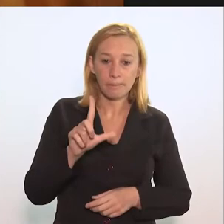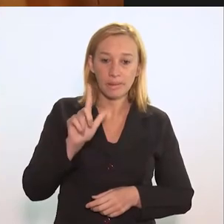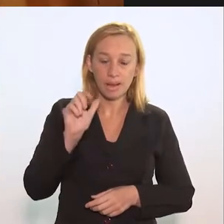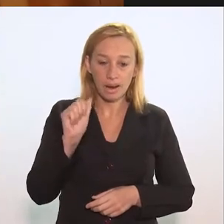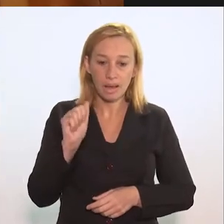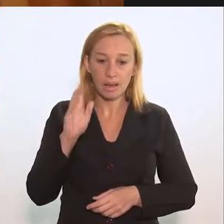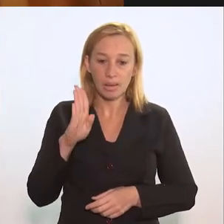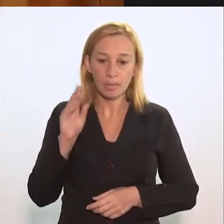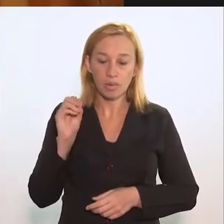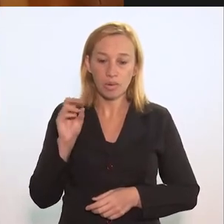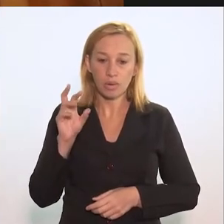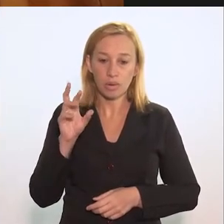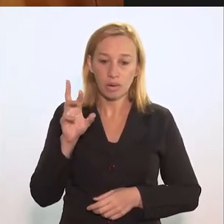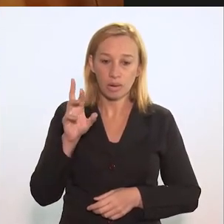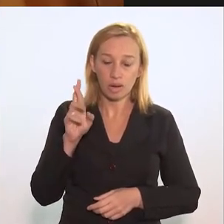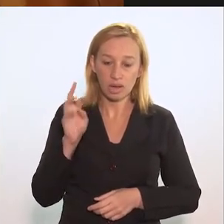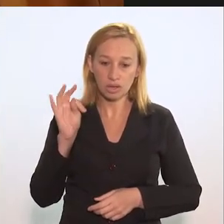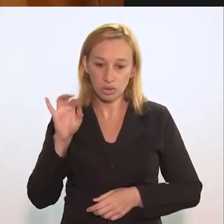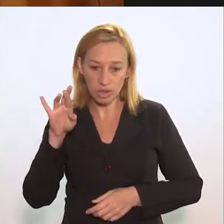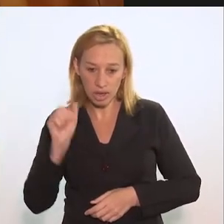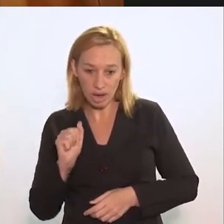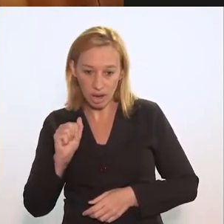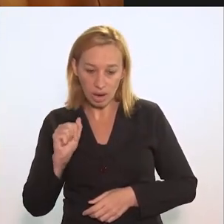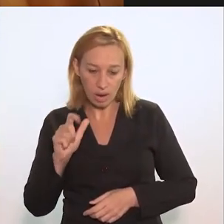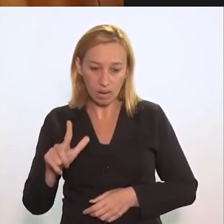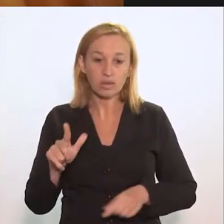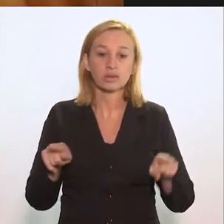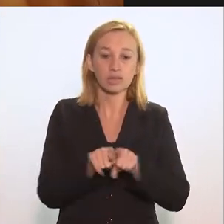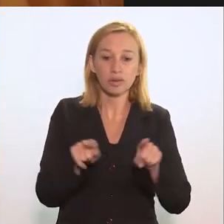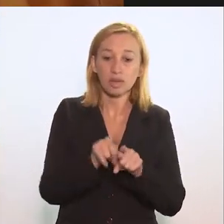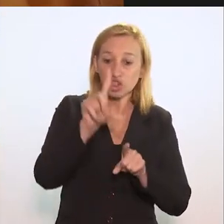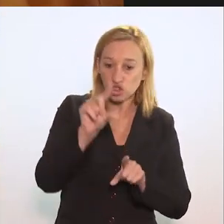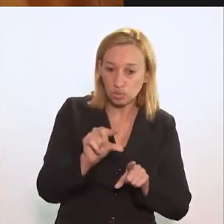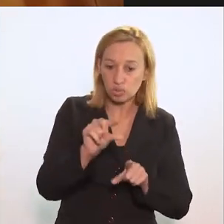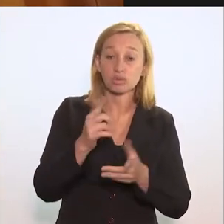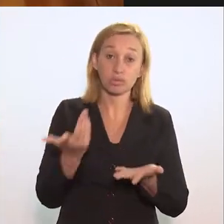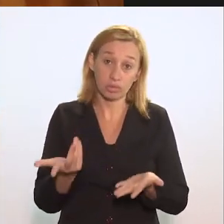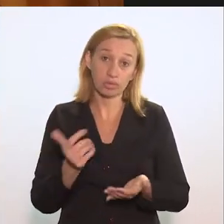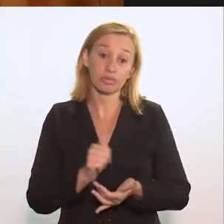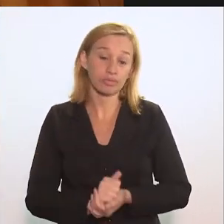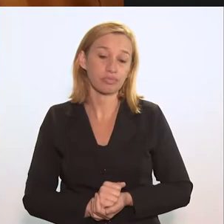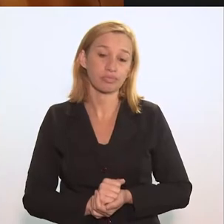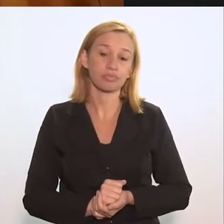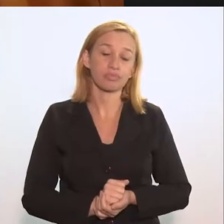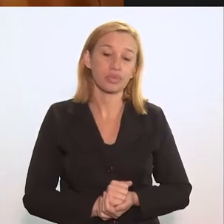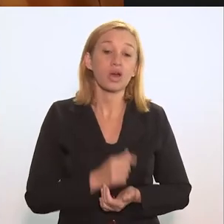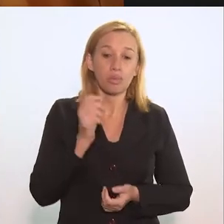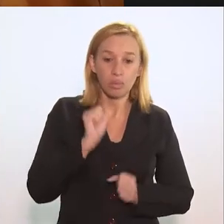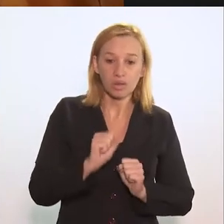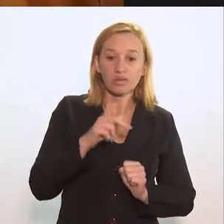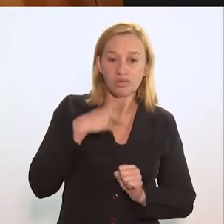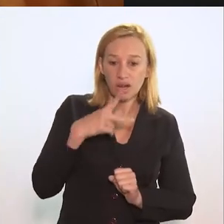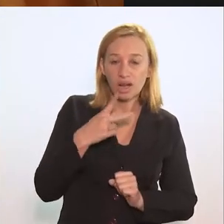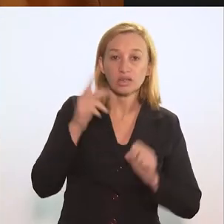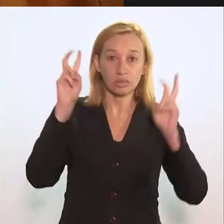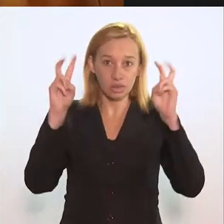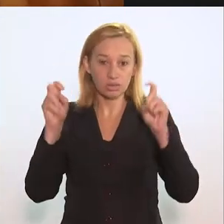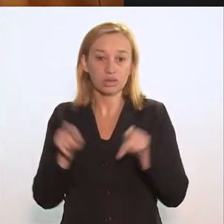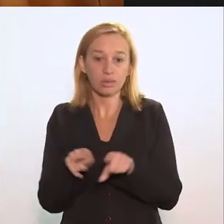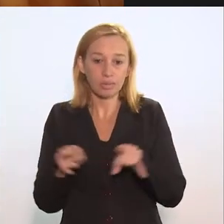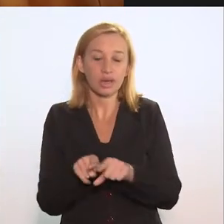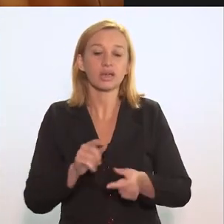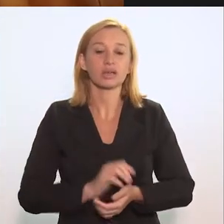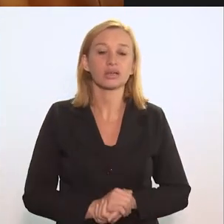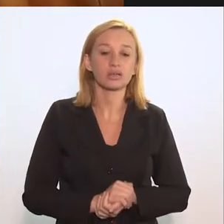A questão laboratorial também, para diagnosticar a doença, para acompanhar o desenvolvimento do tratamento, também teve uma redução importante, acho que o Jesus pode falar